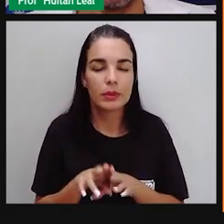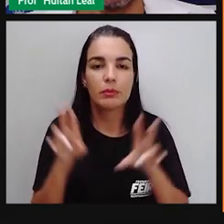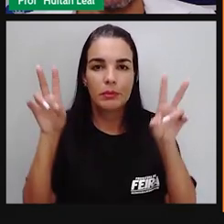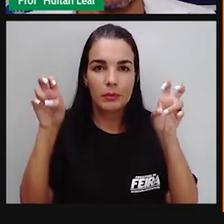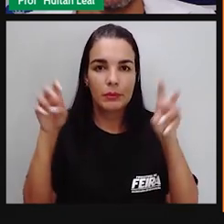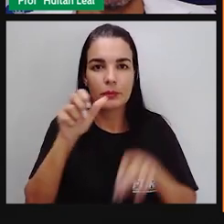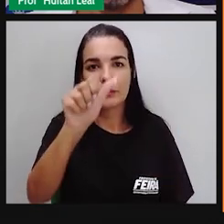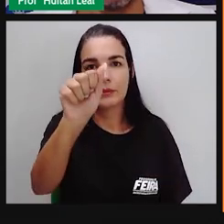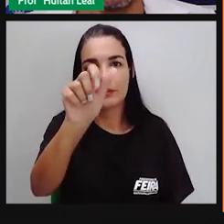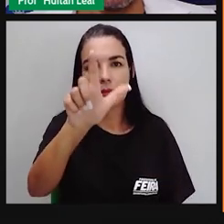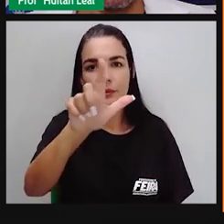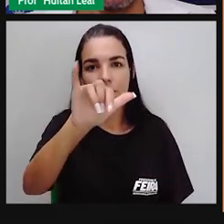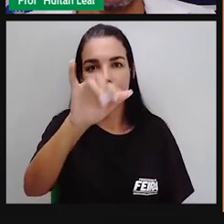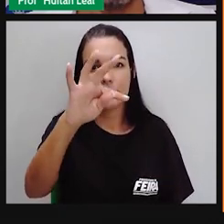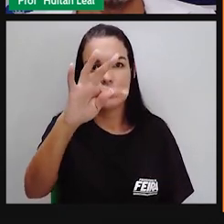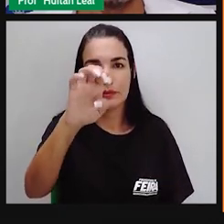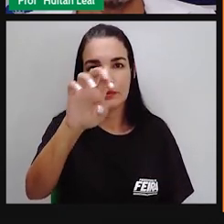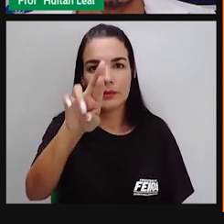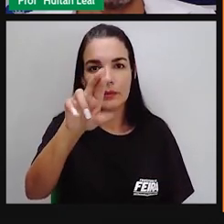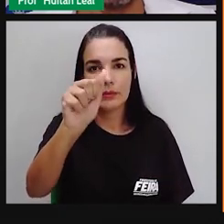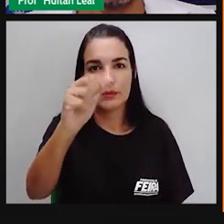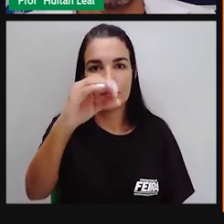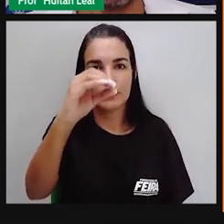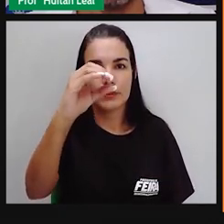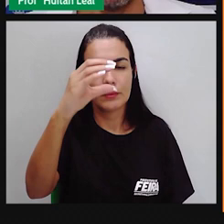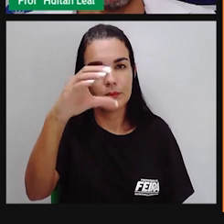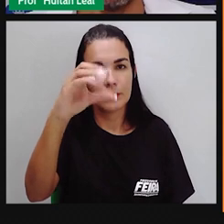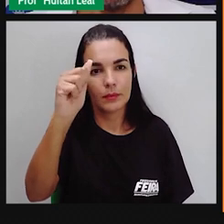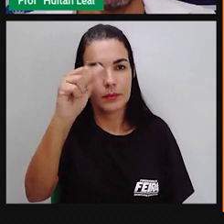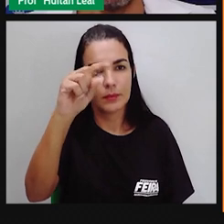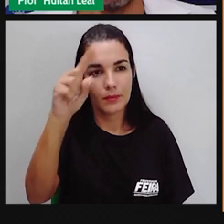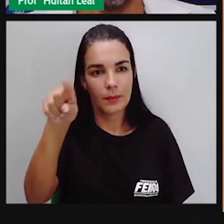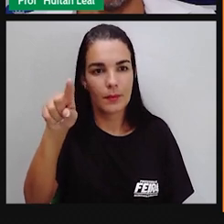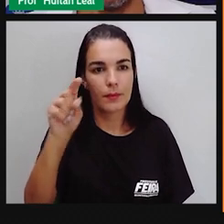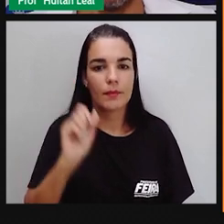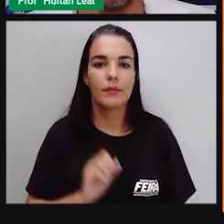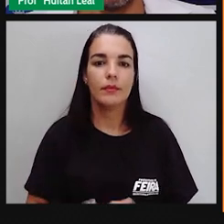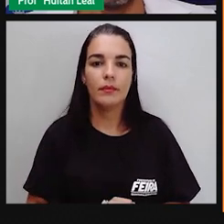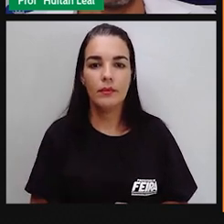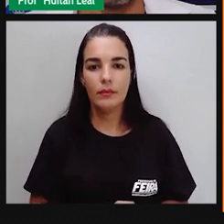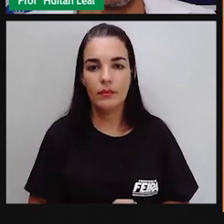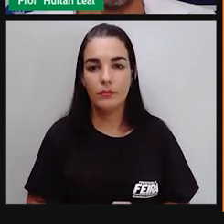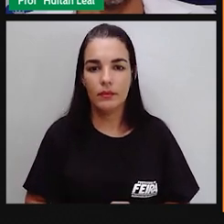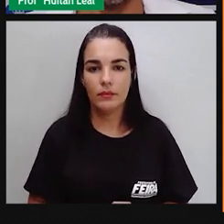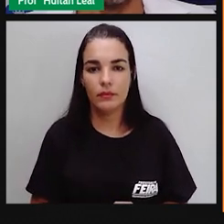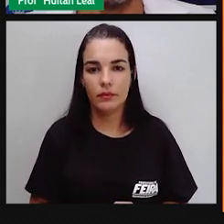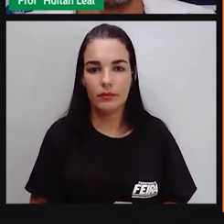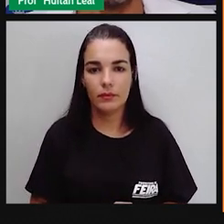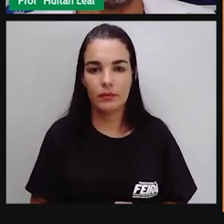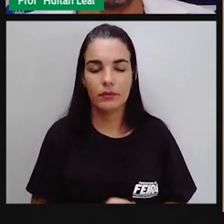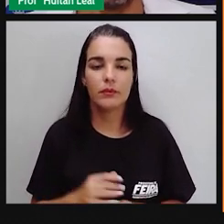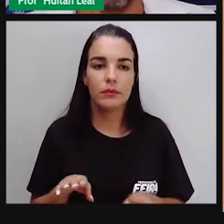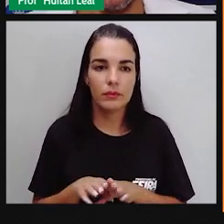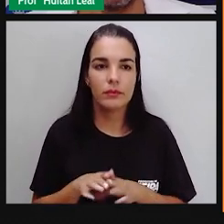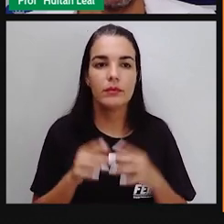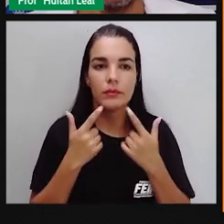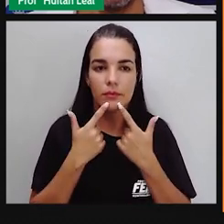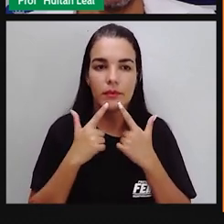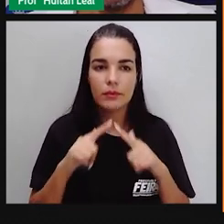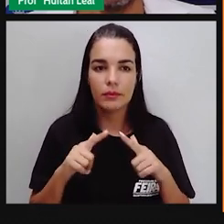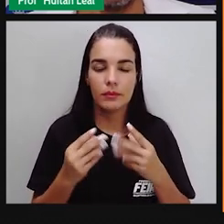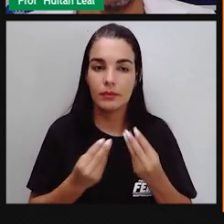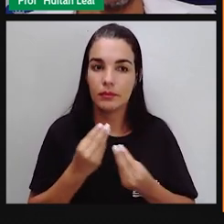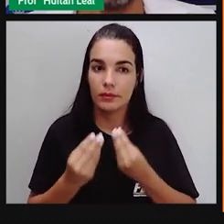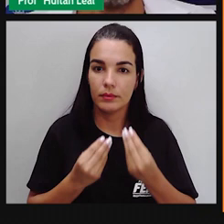expressando através do texto que vocês veem aí ou de qualquer outro texto que traga esse tipo de figura de linguagem.